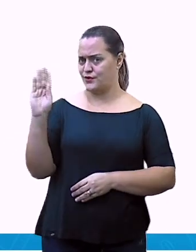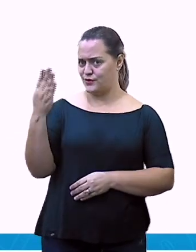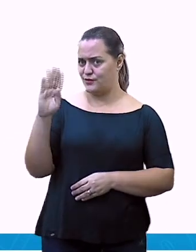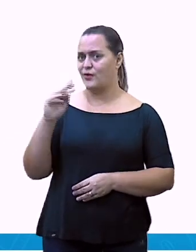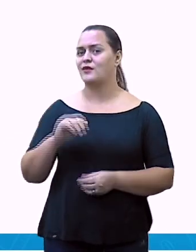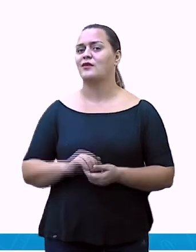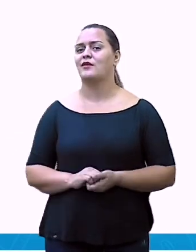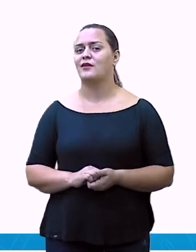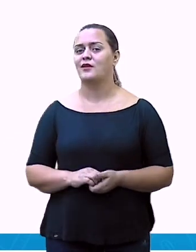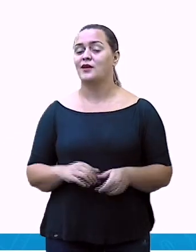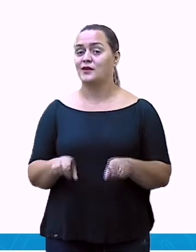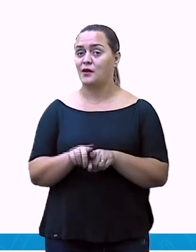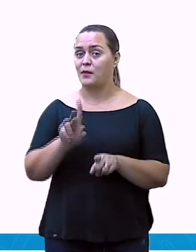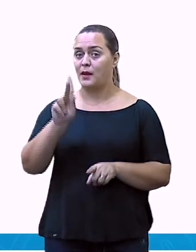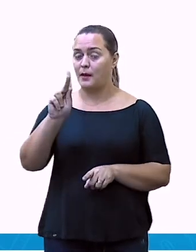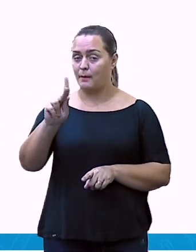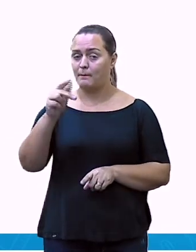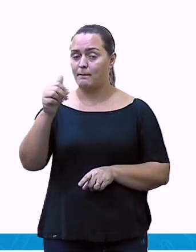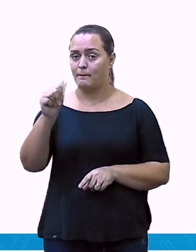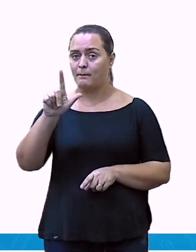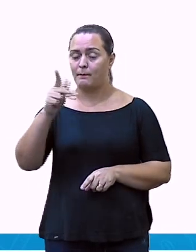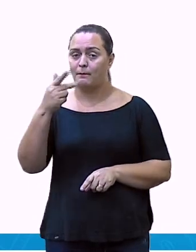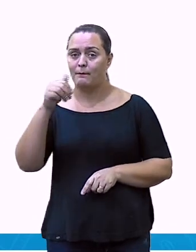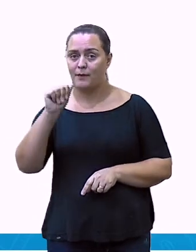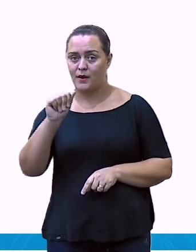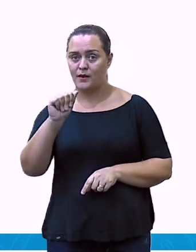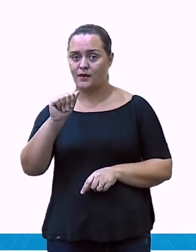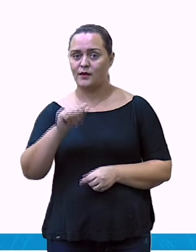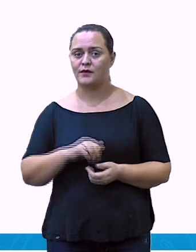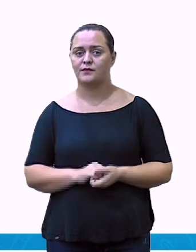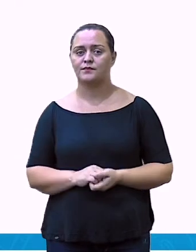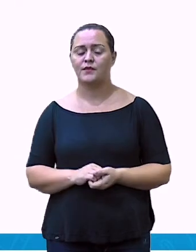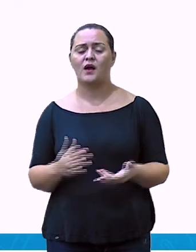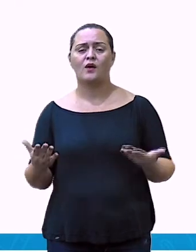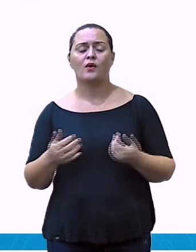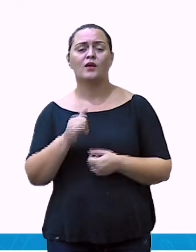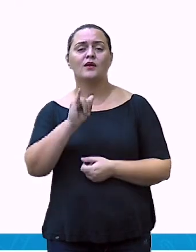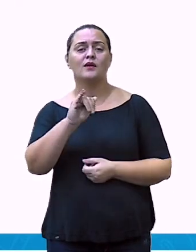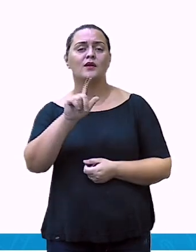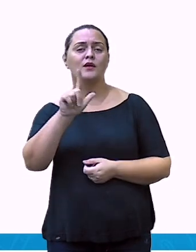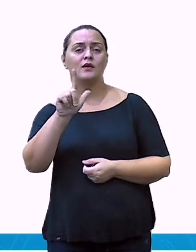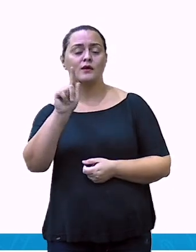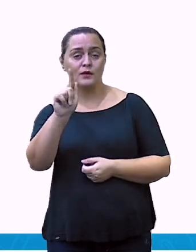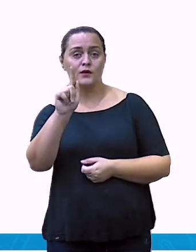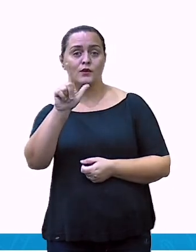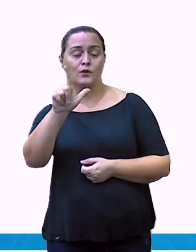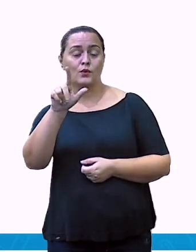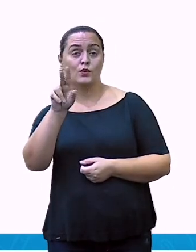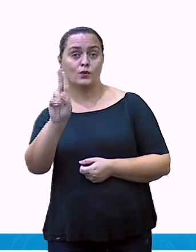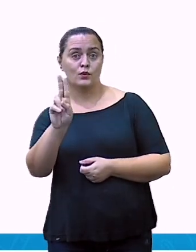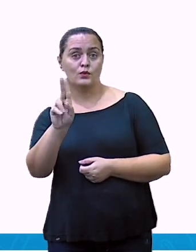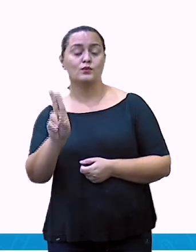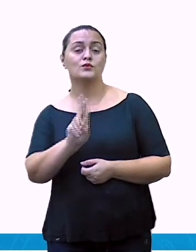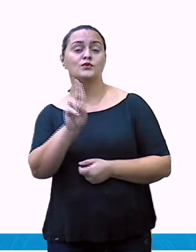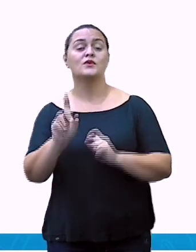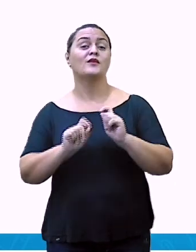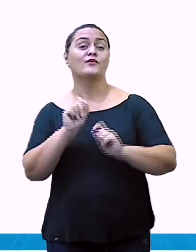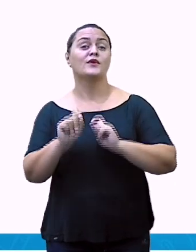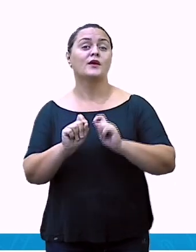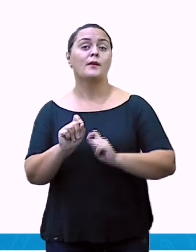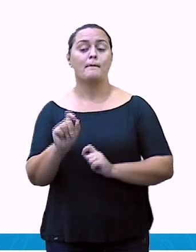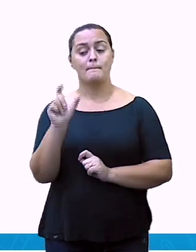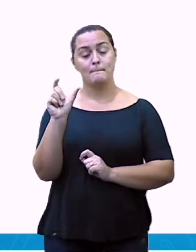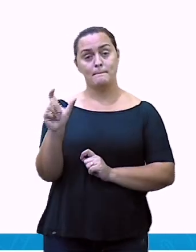lembram? Lembram? Vamos ver? É feito com blocos de gelo. Exatamente.